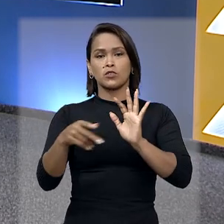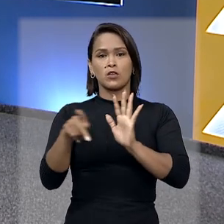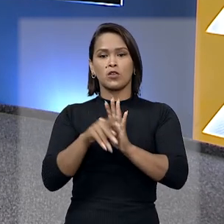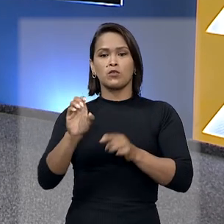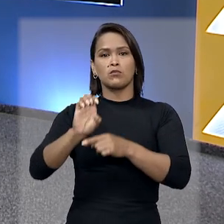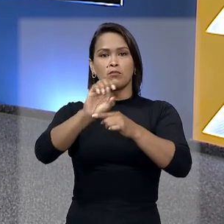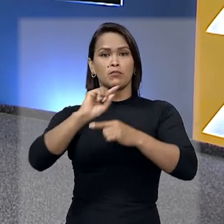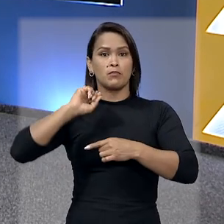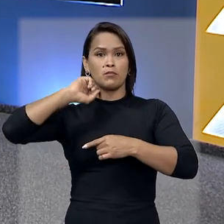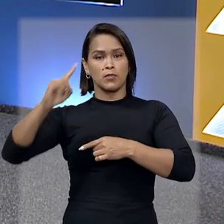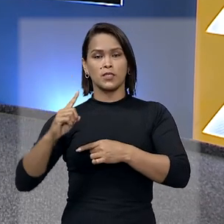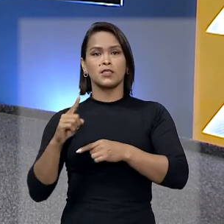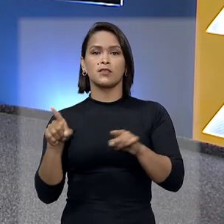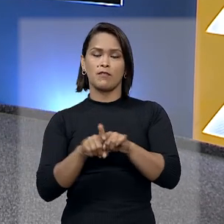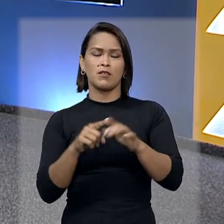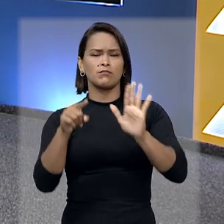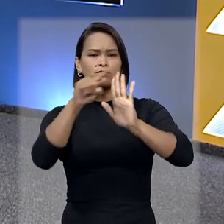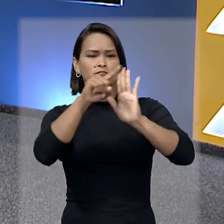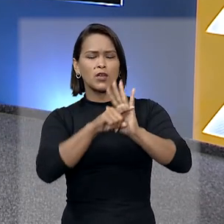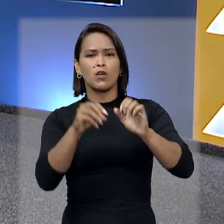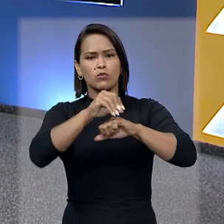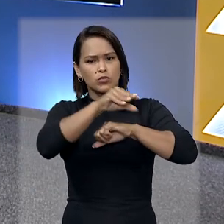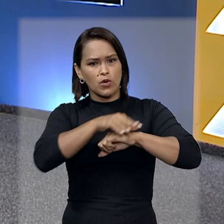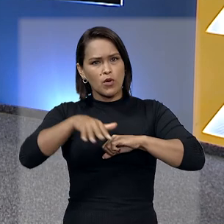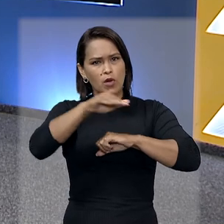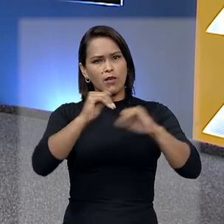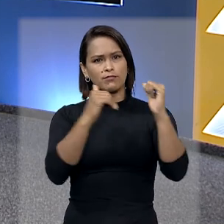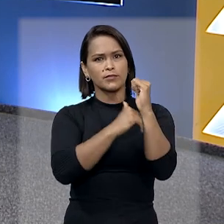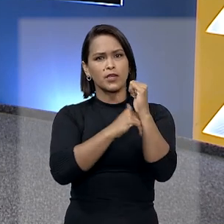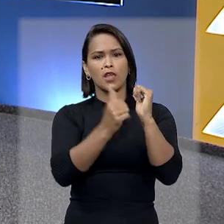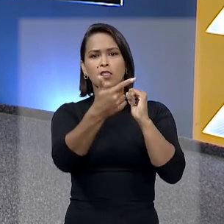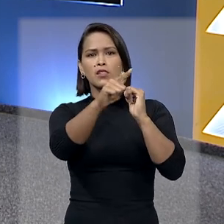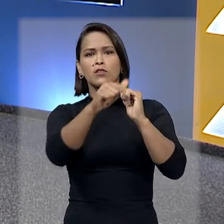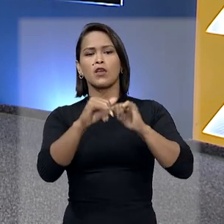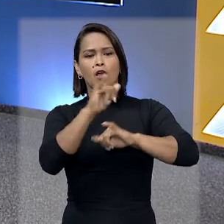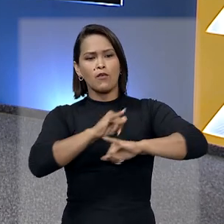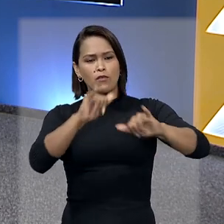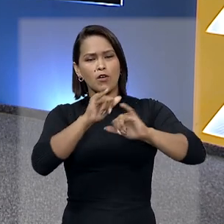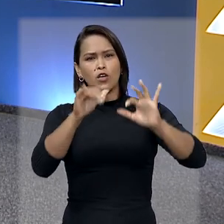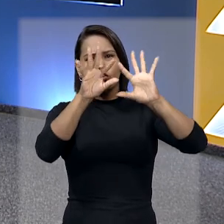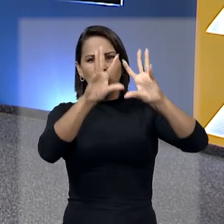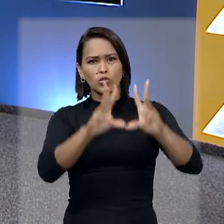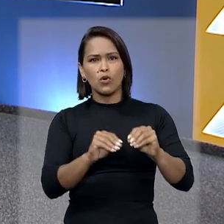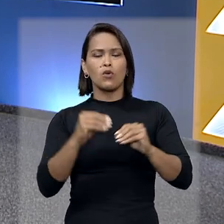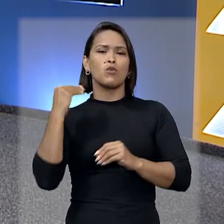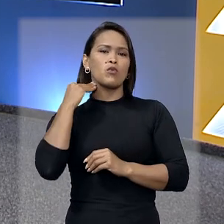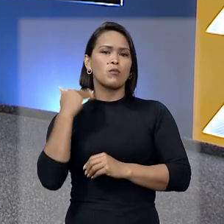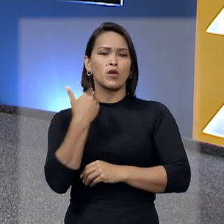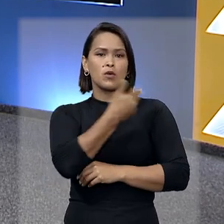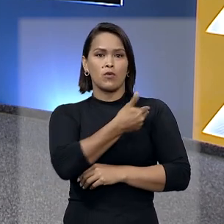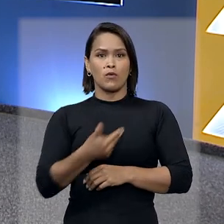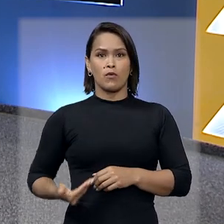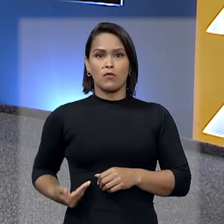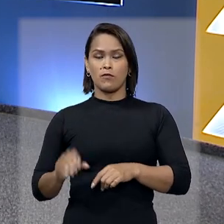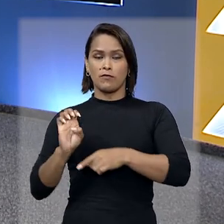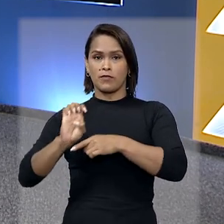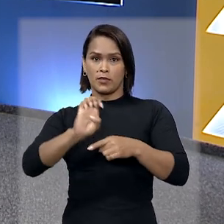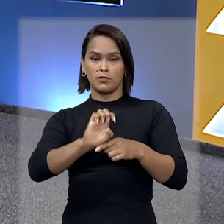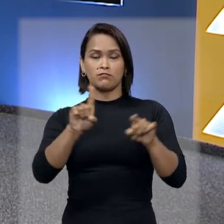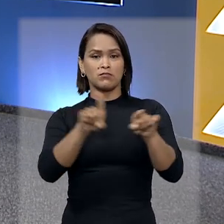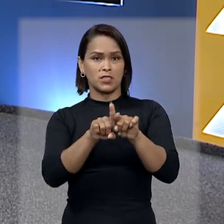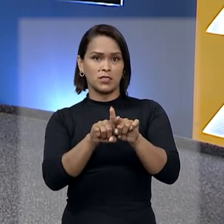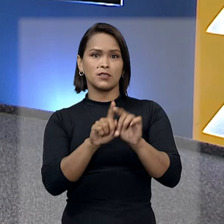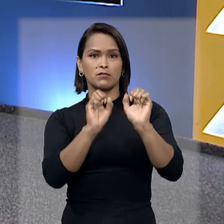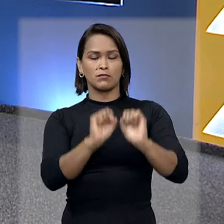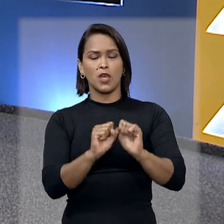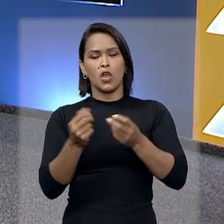Minas Gerais que havia determinado a divulgação irrestrita dos dados das contas bancárias do governo do Estado de Minas, inclusive